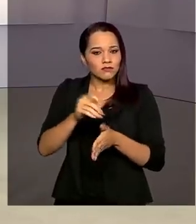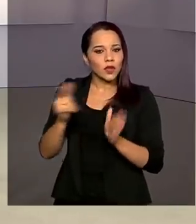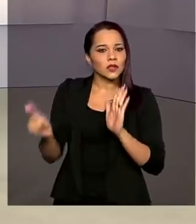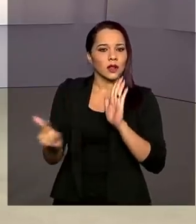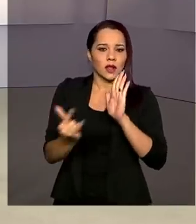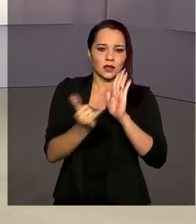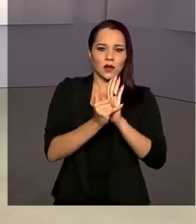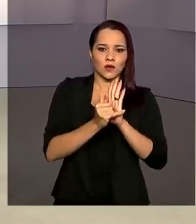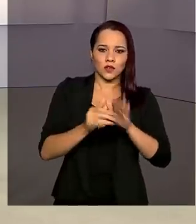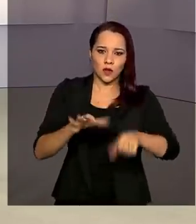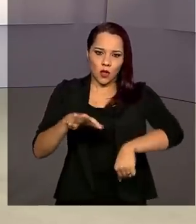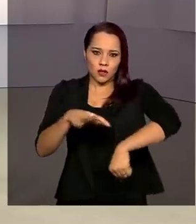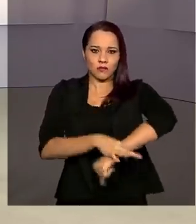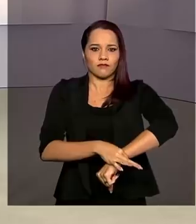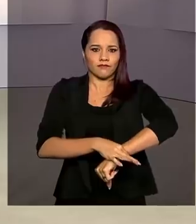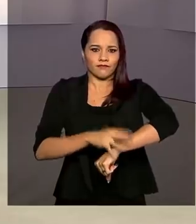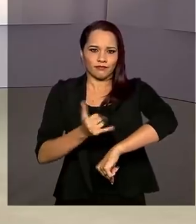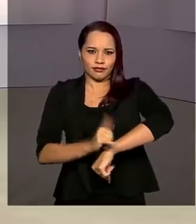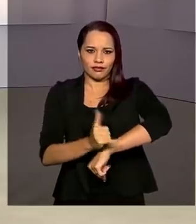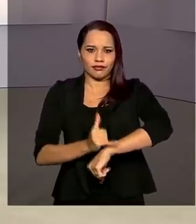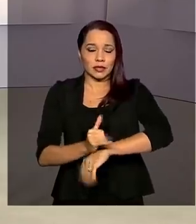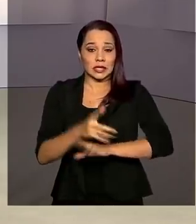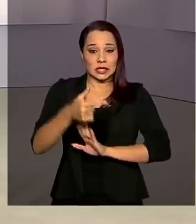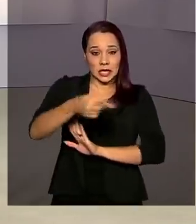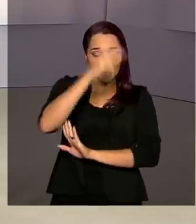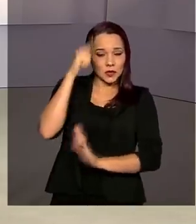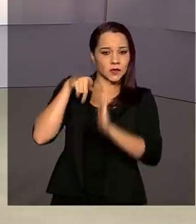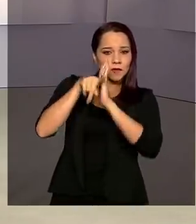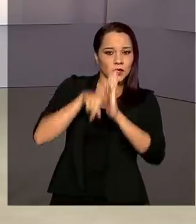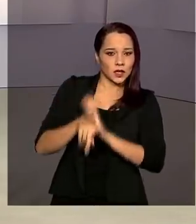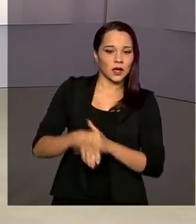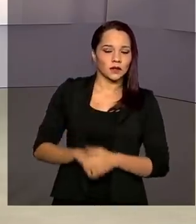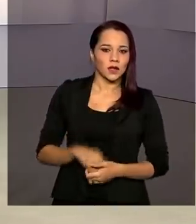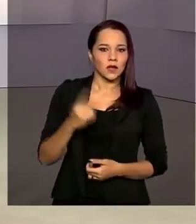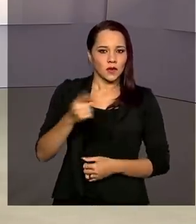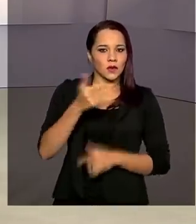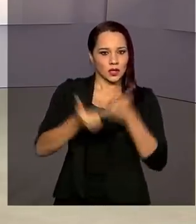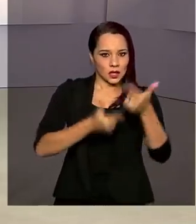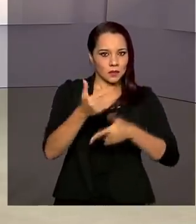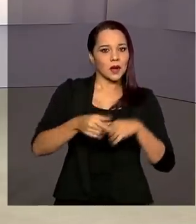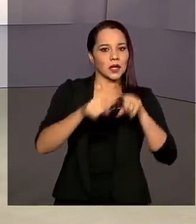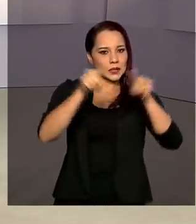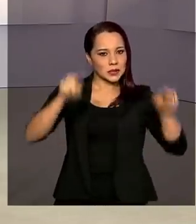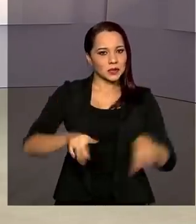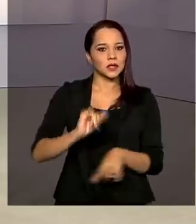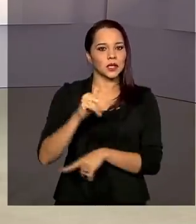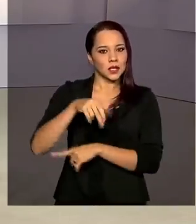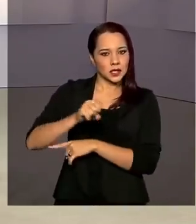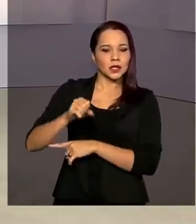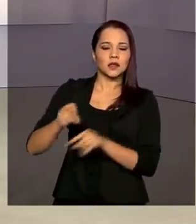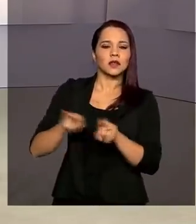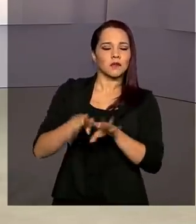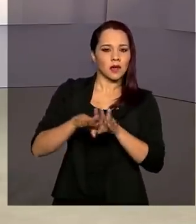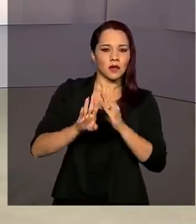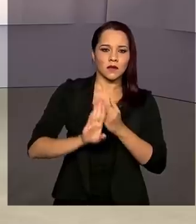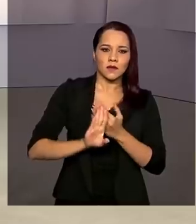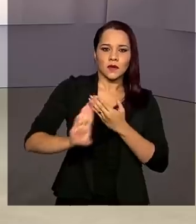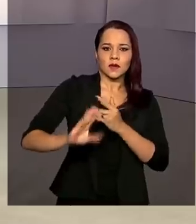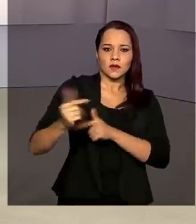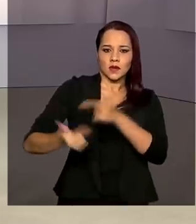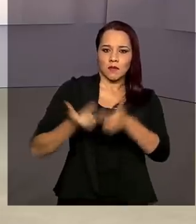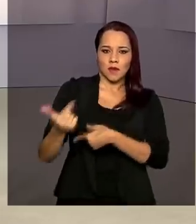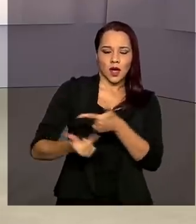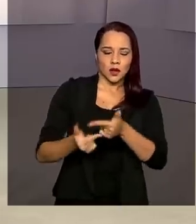instalação de tornozeleira eletrônica em sete investigados, entre eles um servidor do INSS que também será afastado das funções